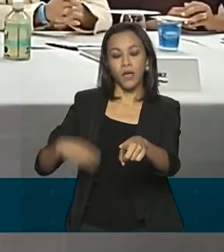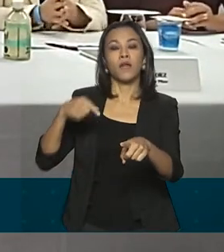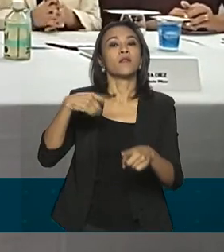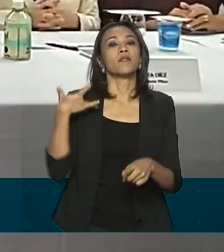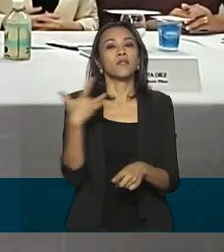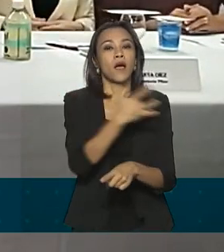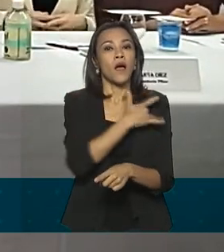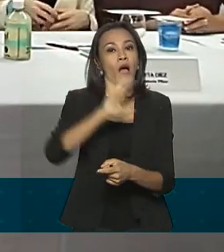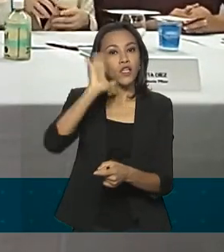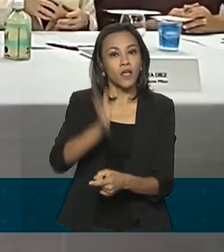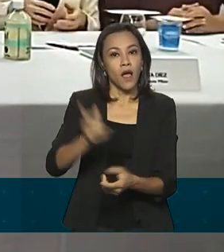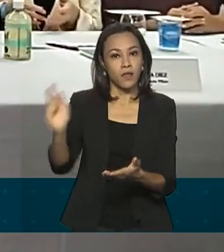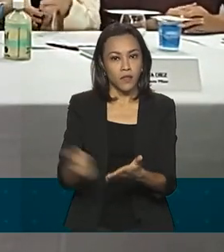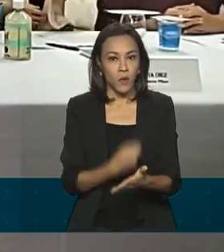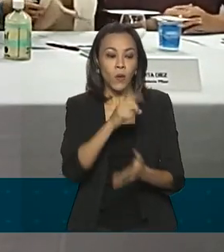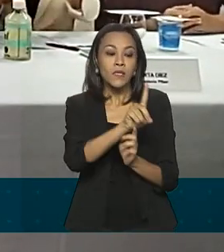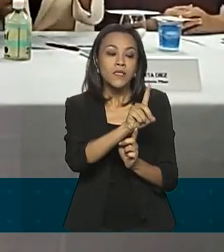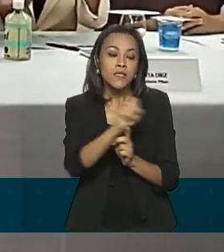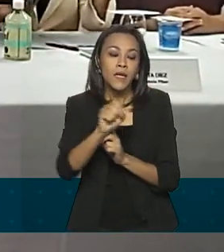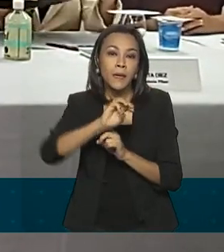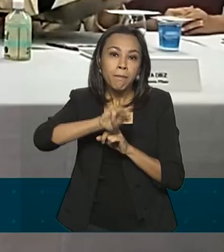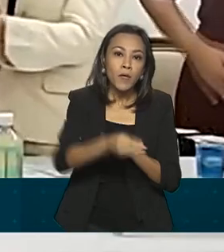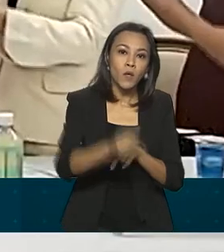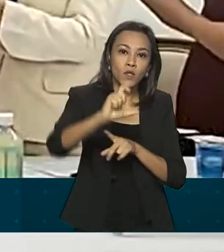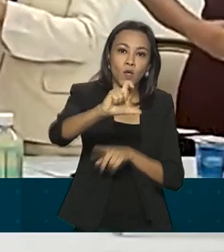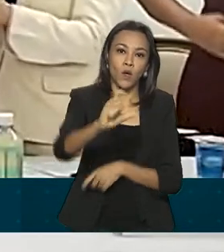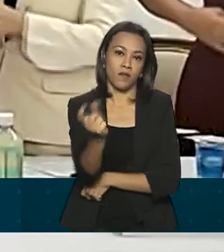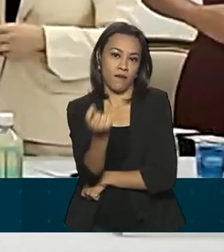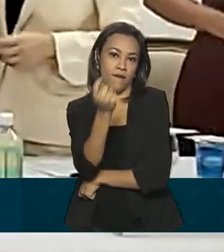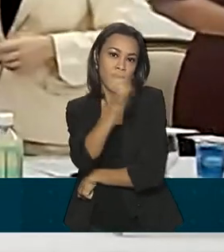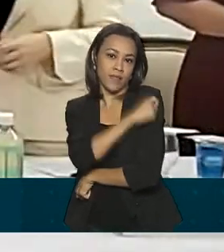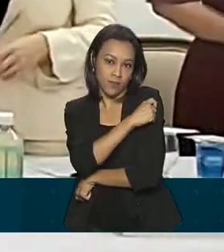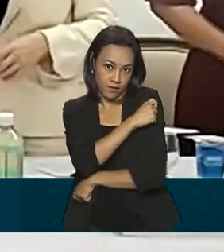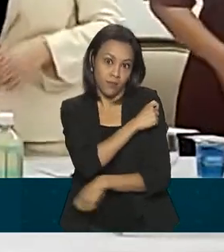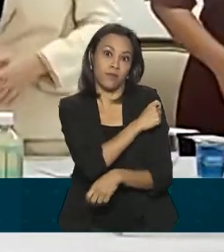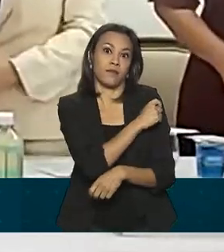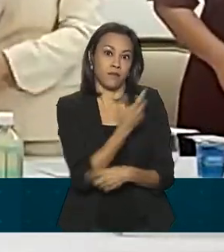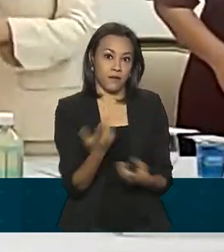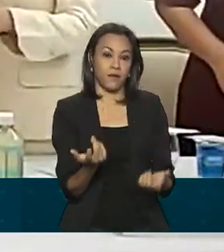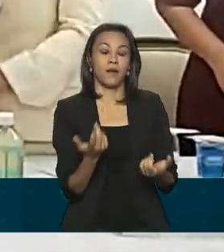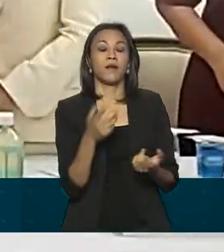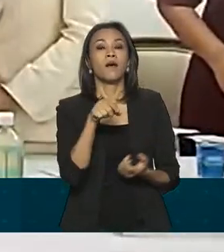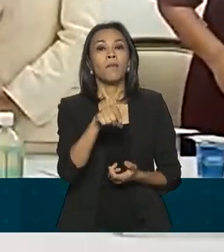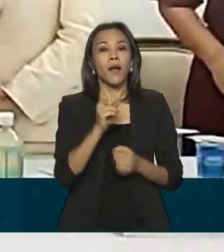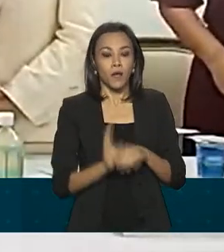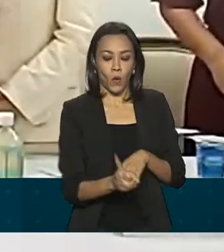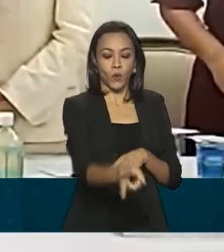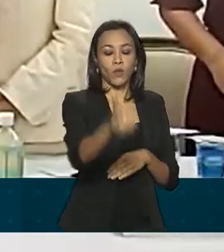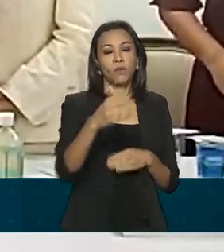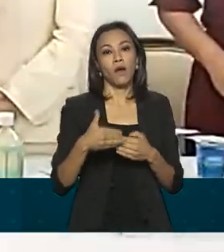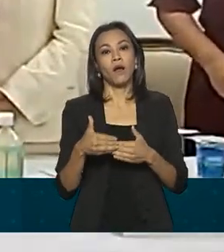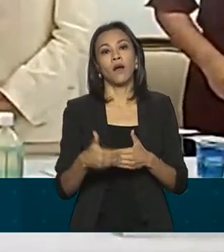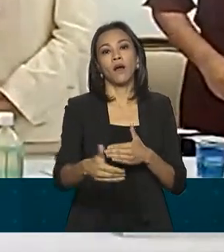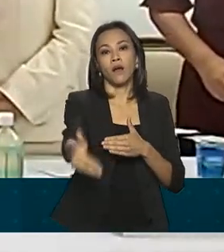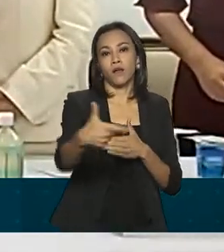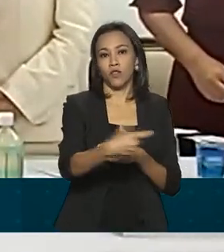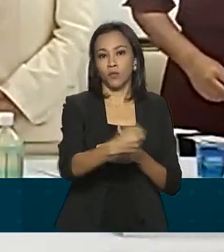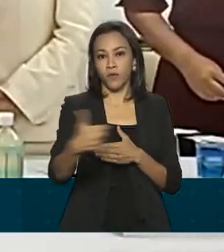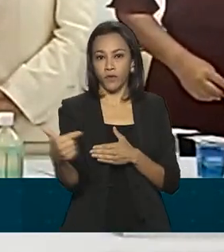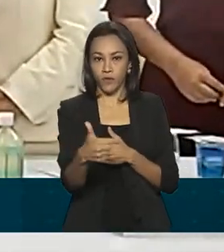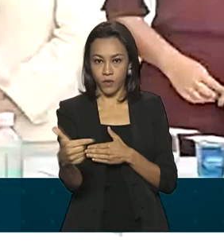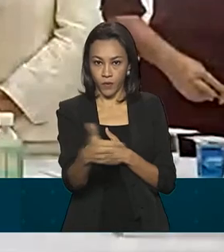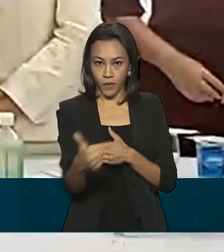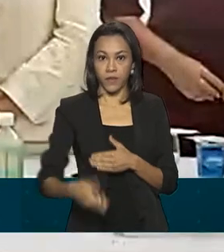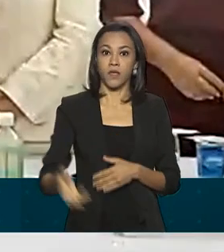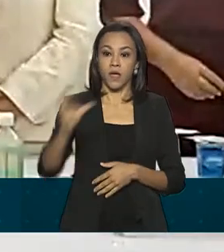de doses da vacina da Pfizer para a continuidade da campanha nacional de imunização em 2022. As